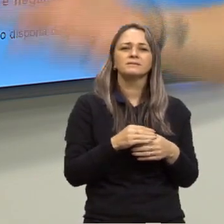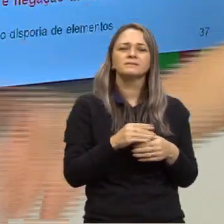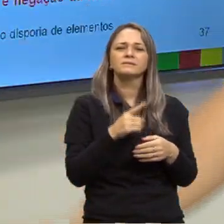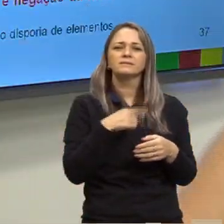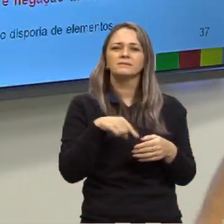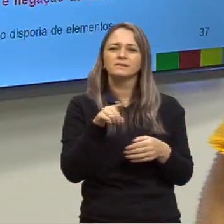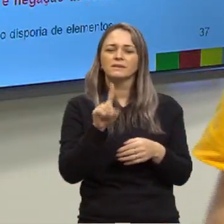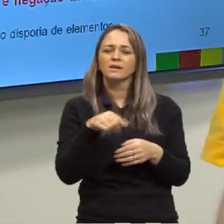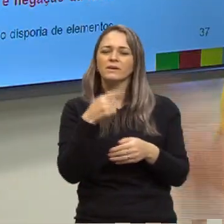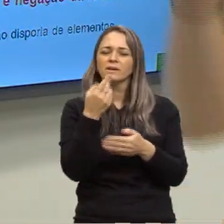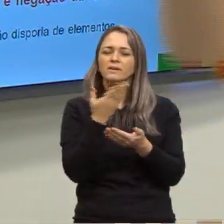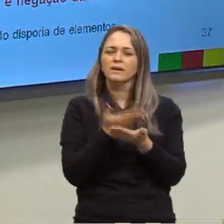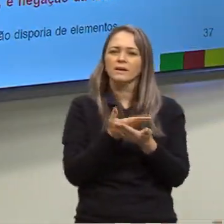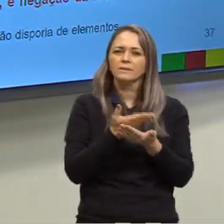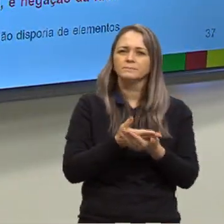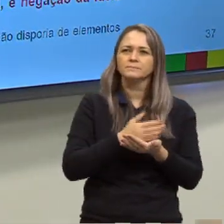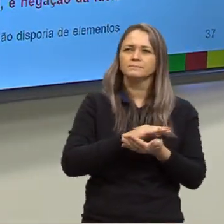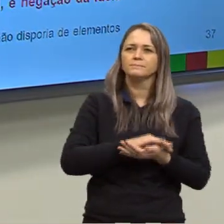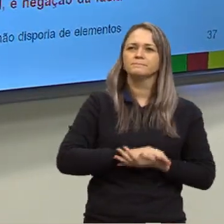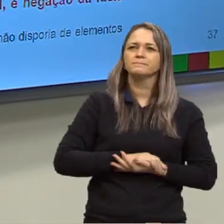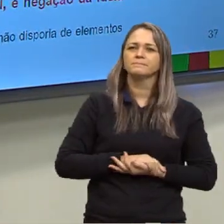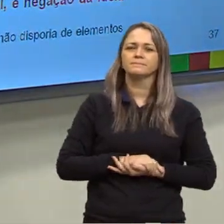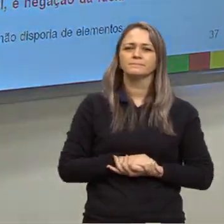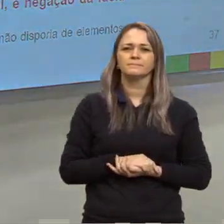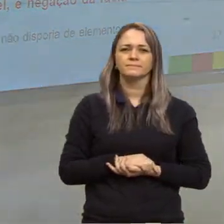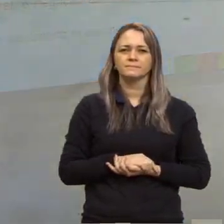gente se encontra na próxima aula partiu passar?